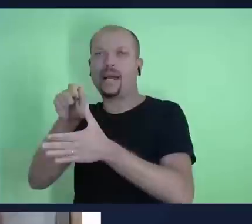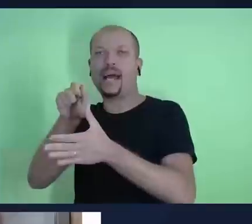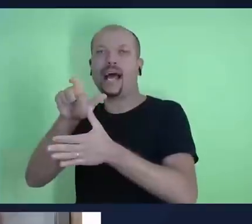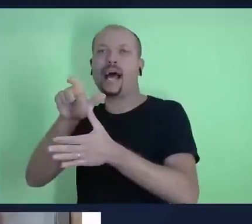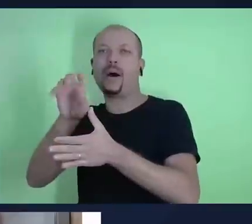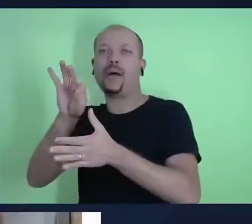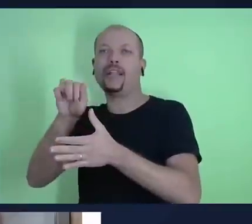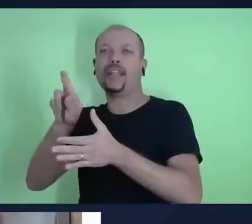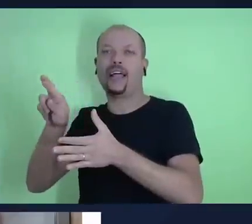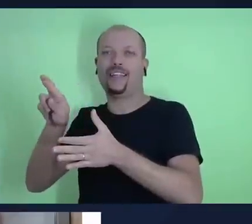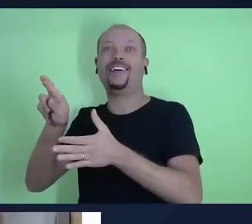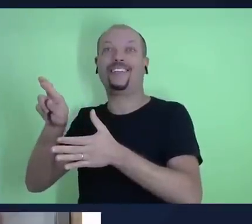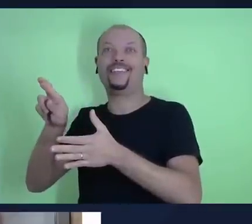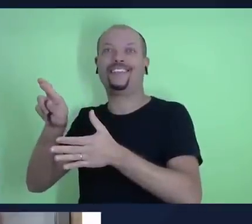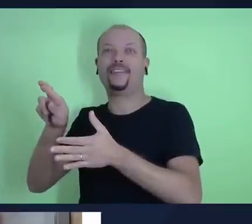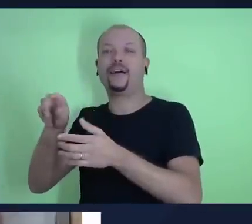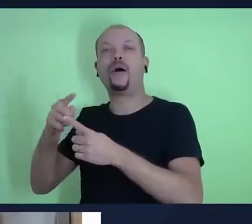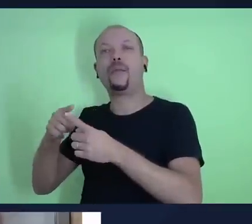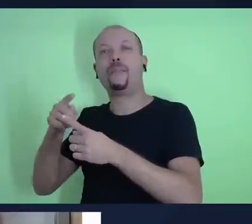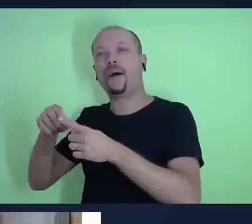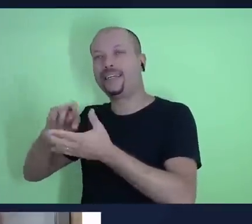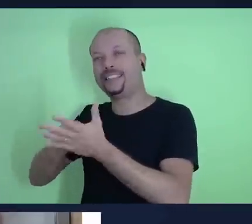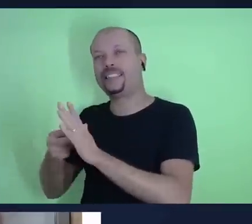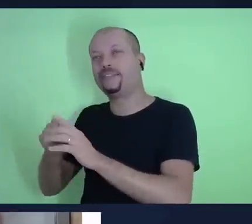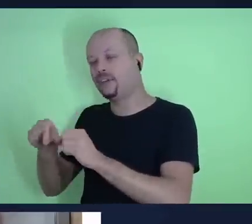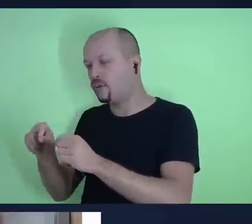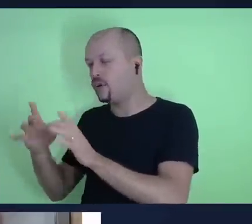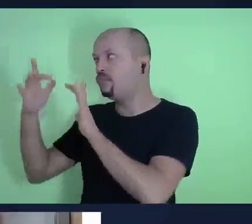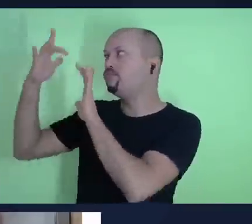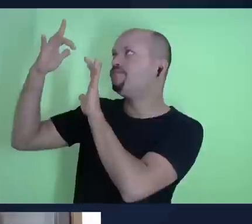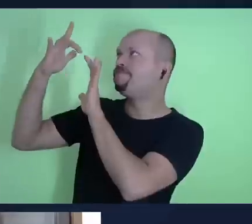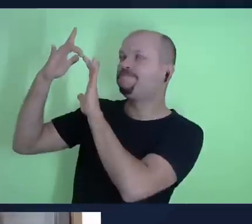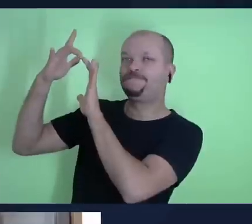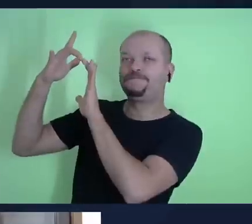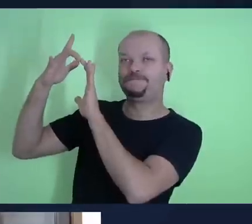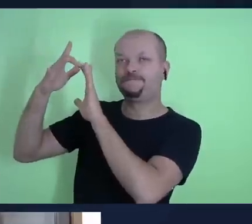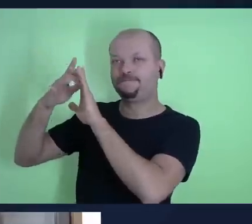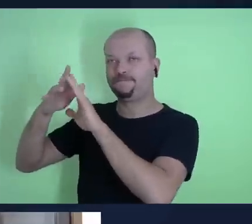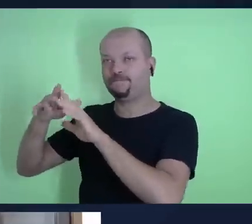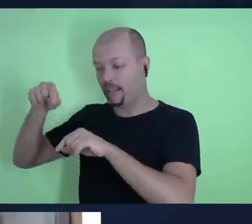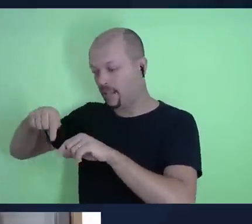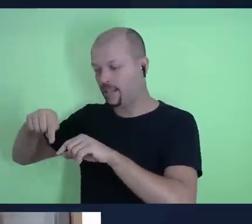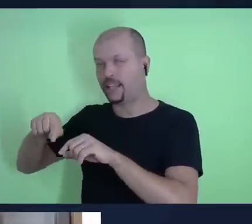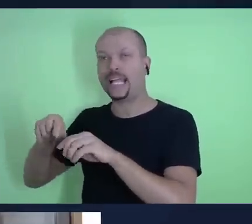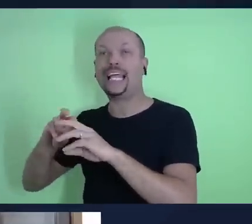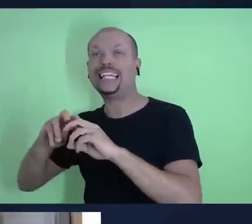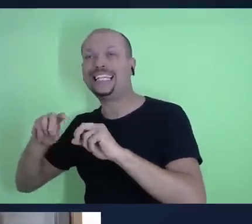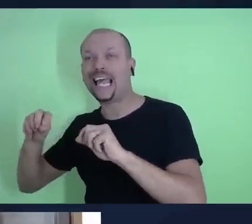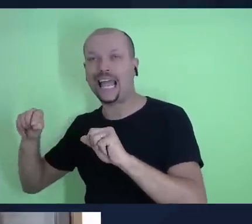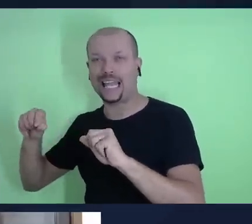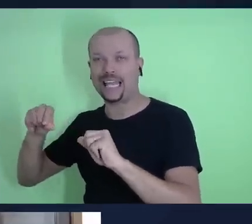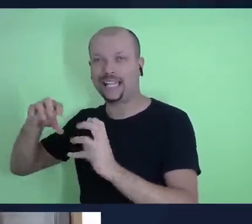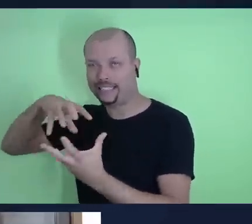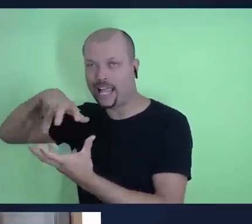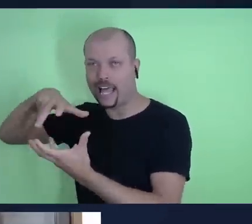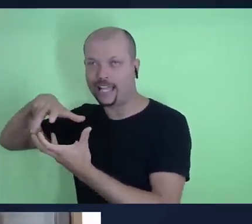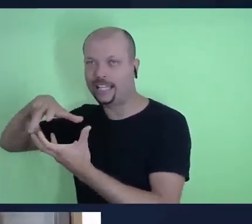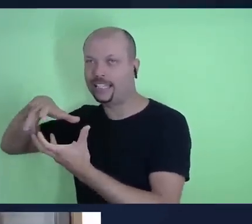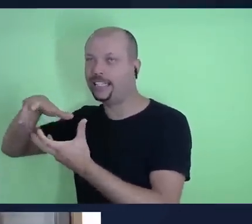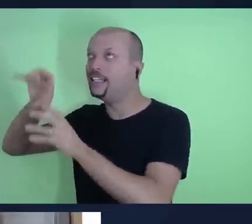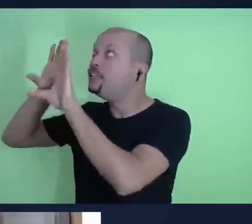se comunicou com o céu, né? Naquele sonho que ele viu ali. E ele faz um pacto com Deus de que